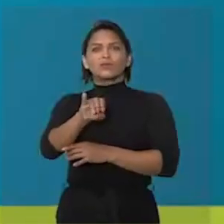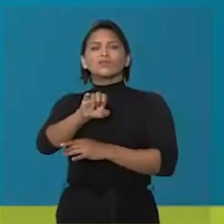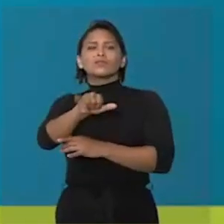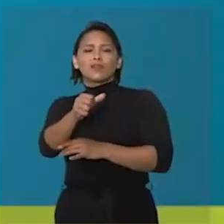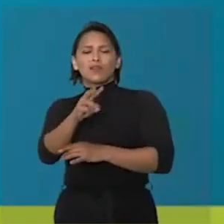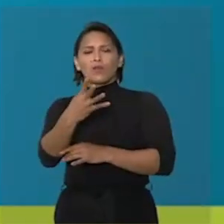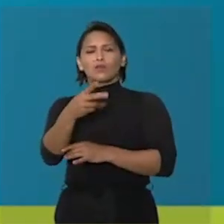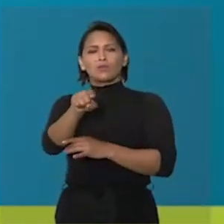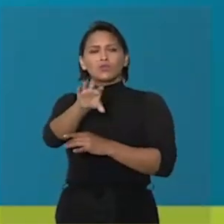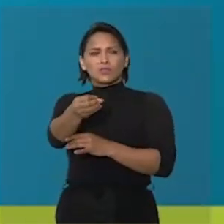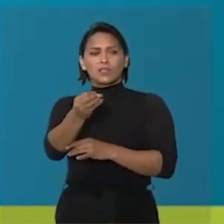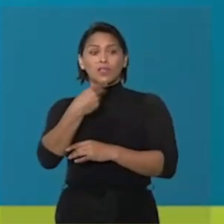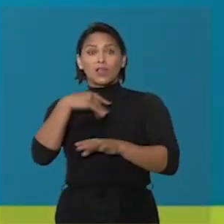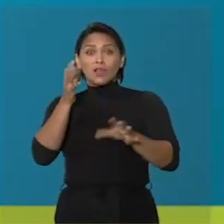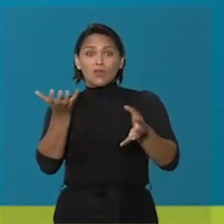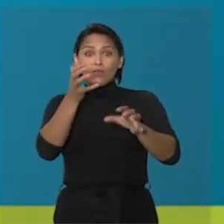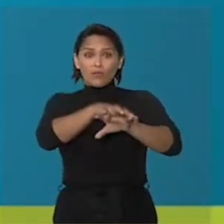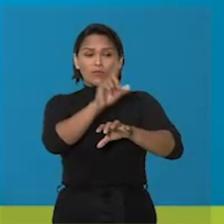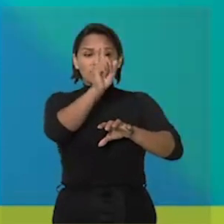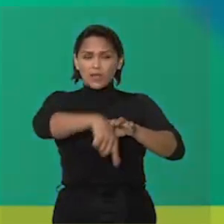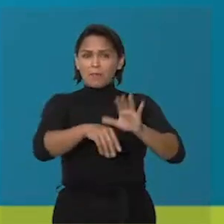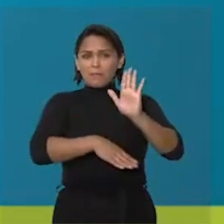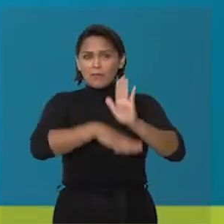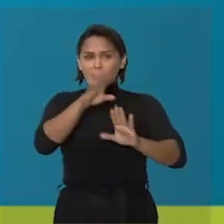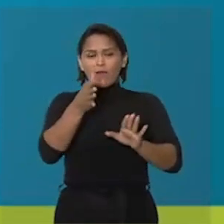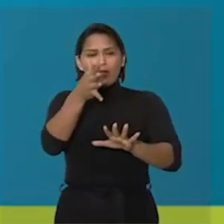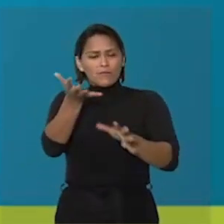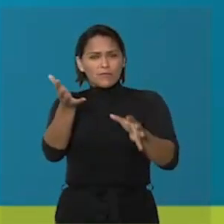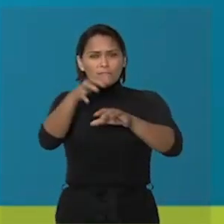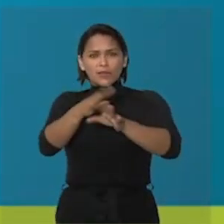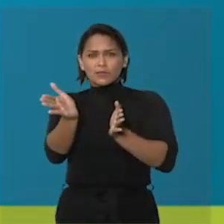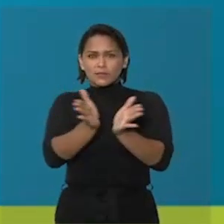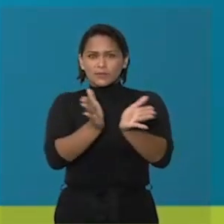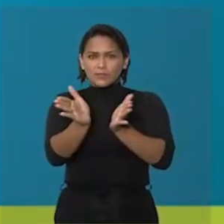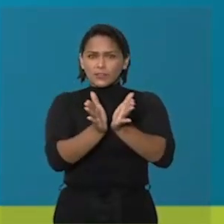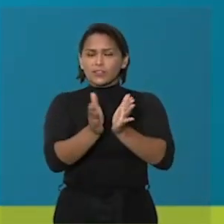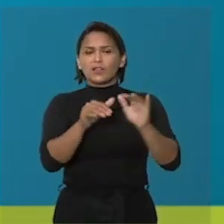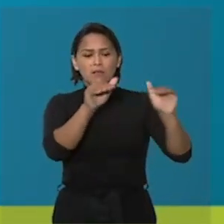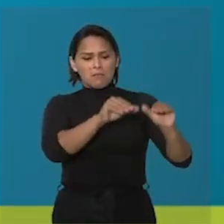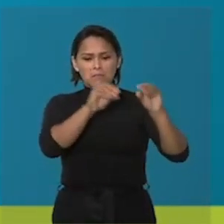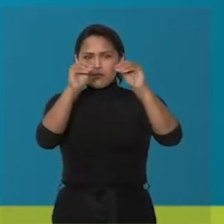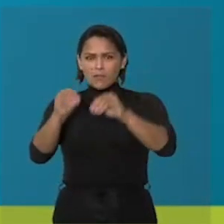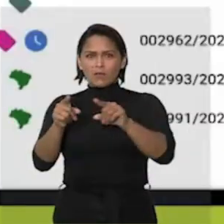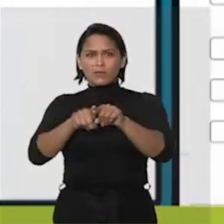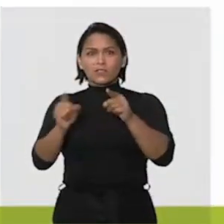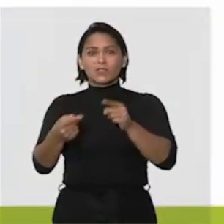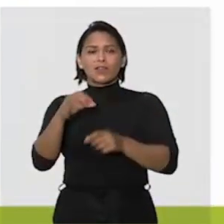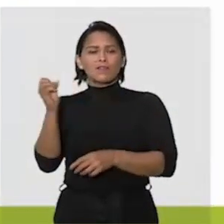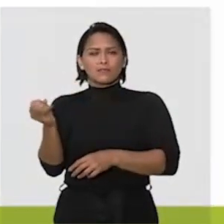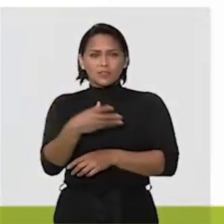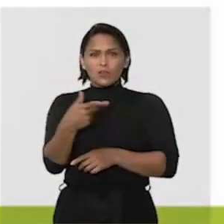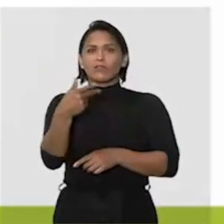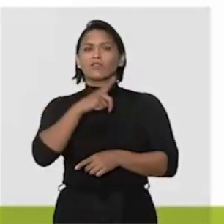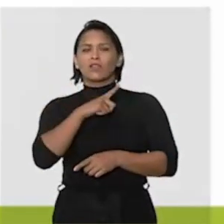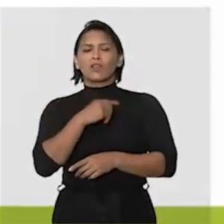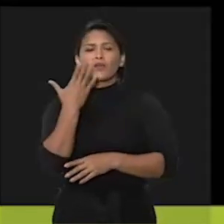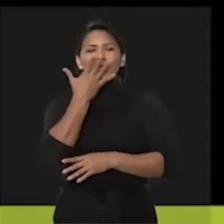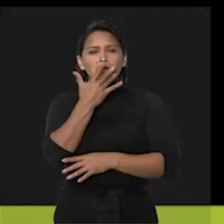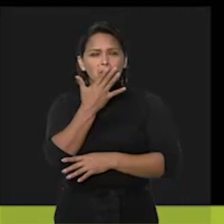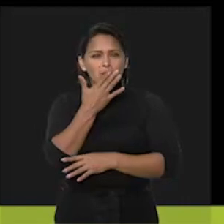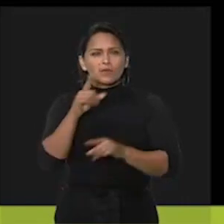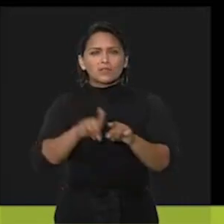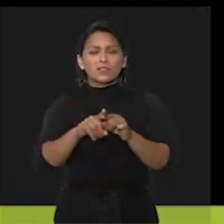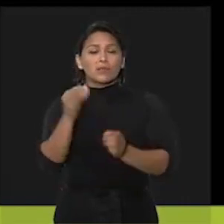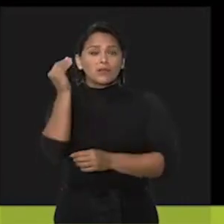O SEI 4.0 prioriza, inclusive, a maior acessibilidade em dispositivos móveis. A versão tem esquema de cores